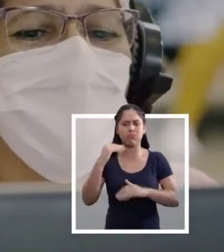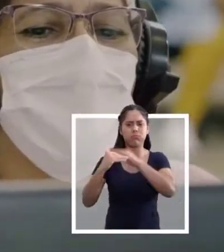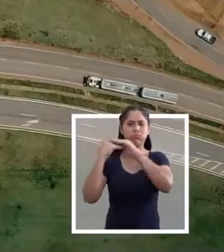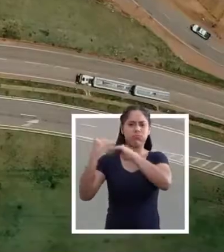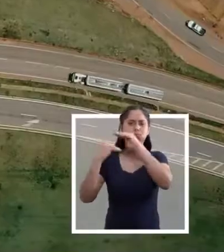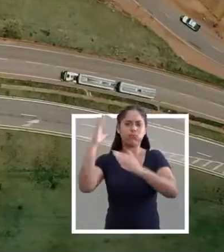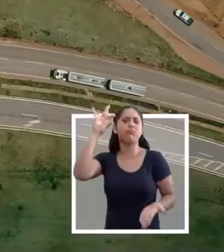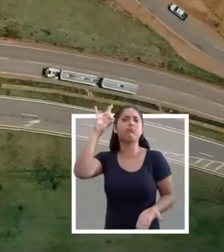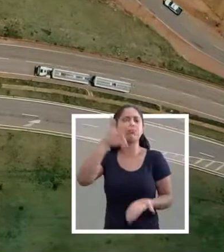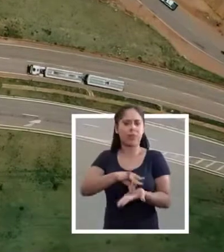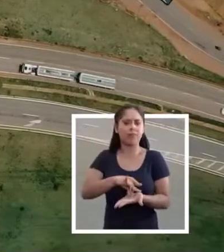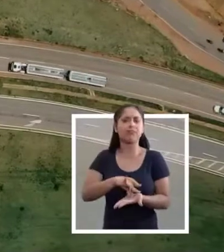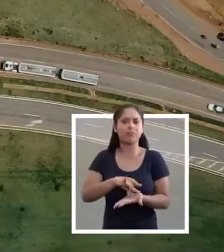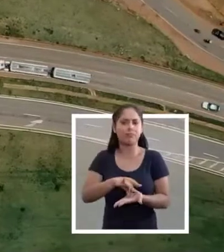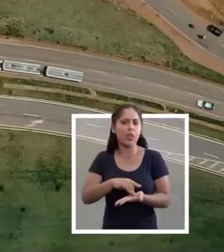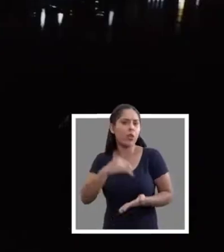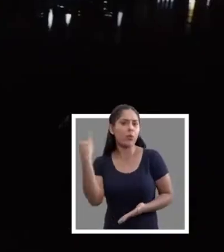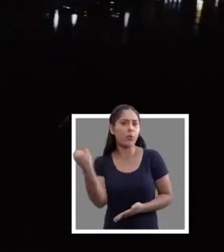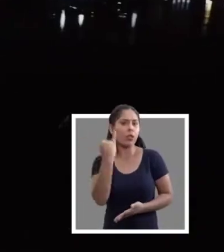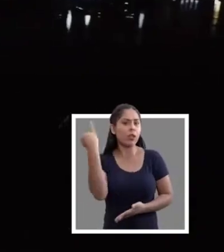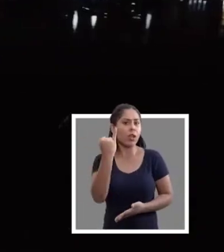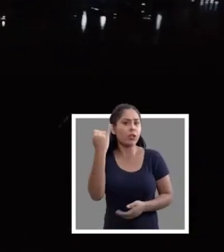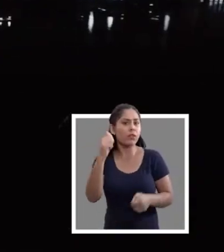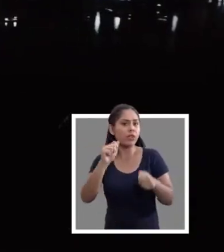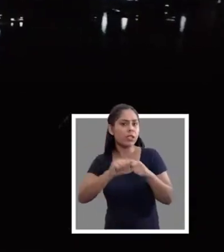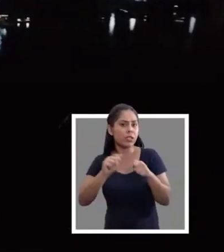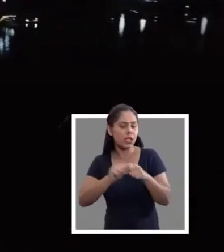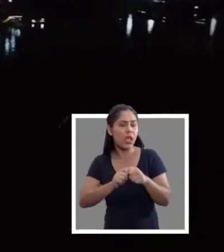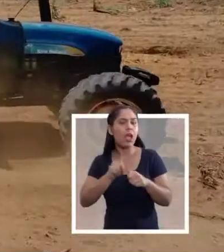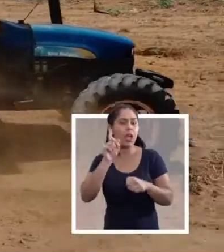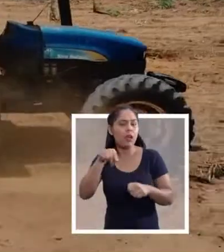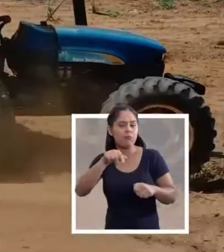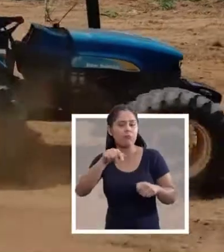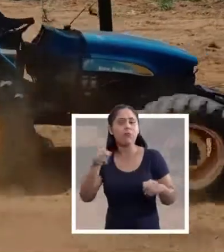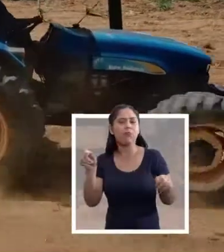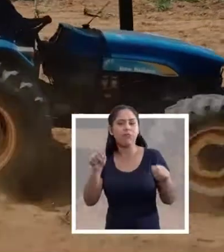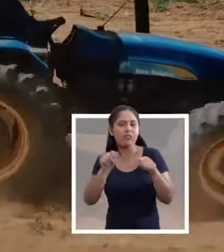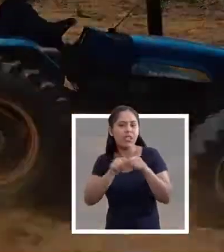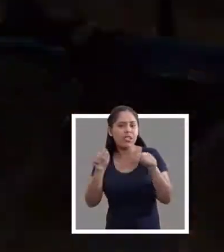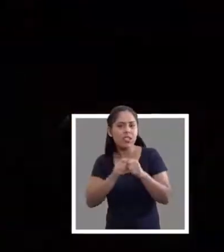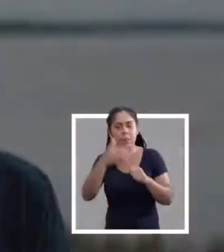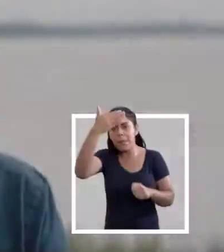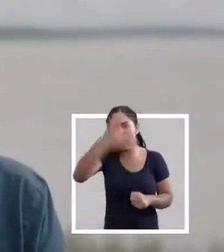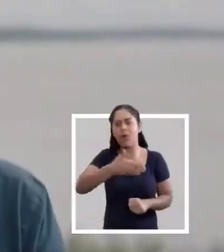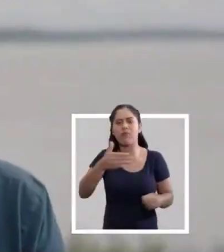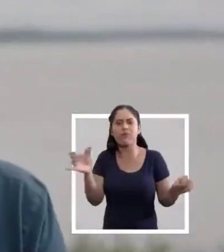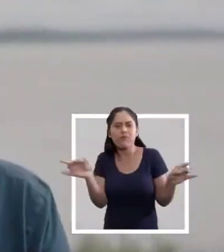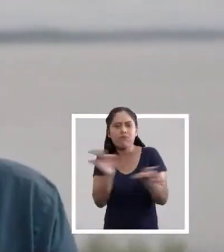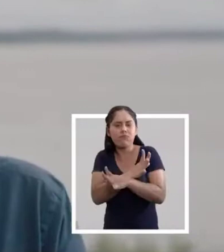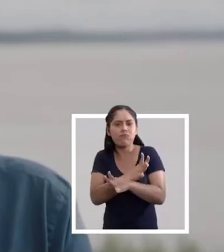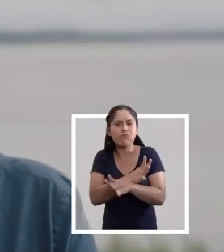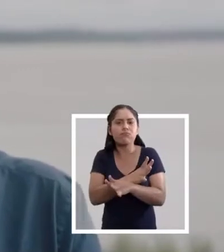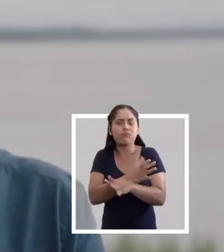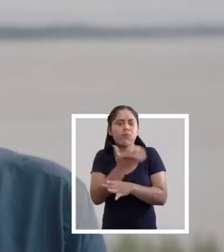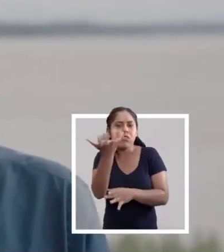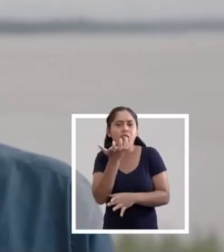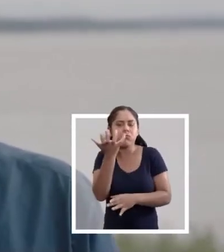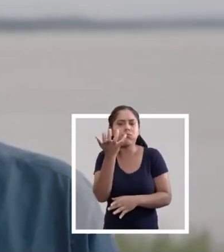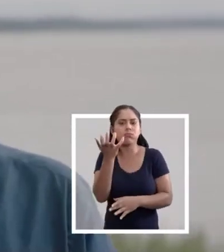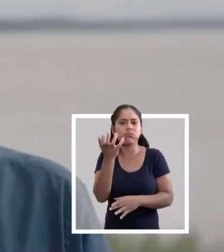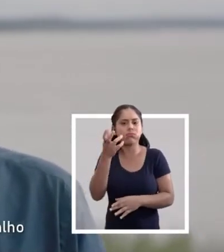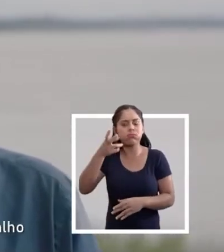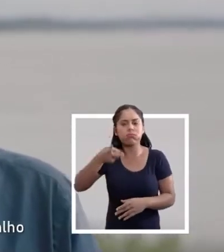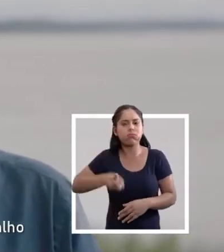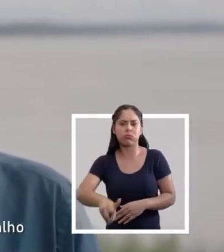tudo, credibilidade. Tão importante quanto fazer, foi fazer do jeito certo. E é desse jeito que queremos